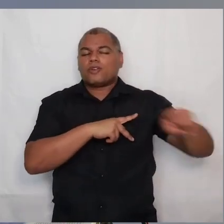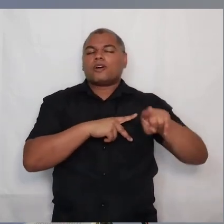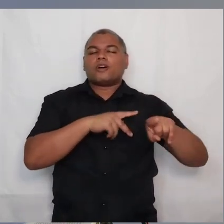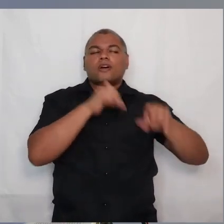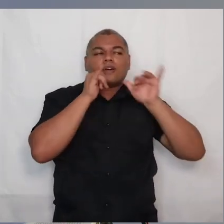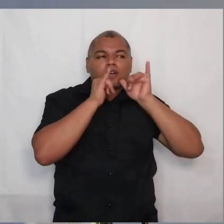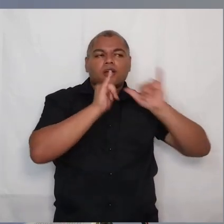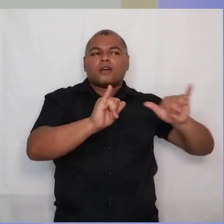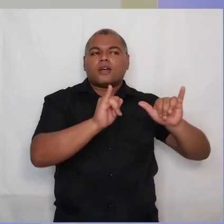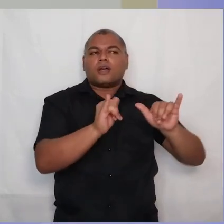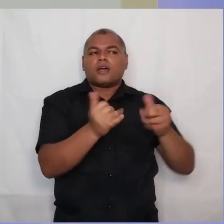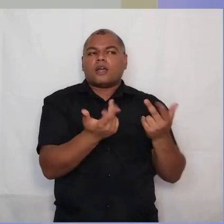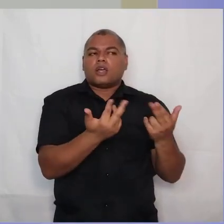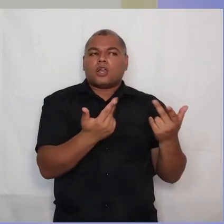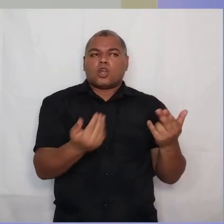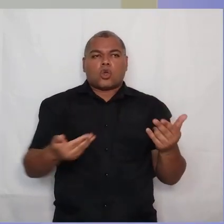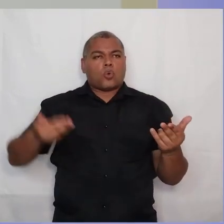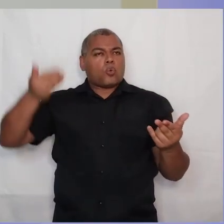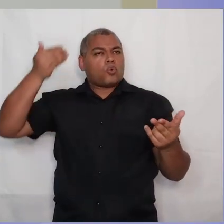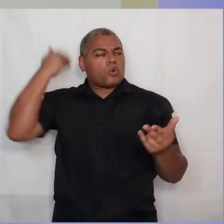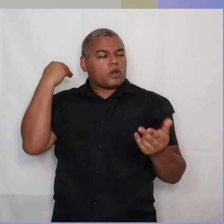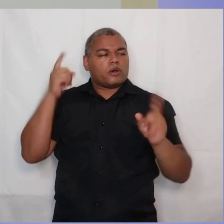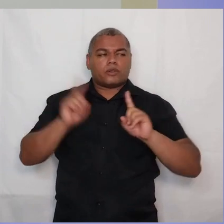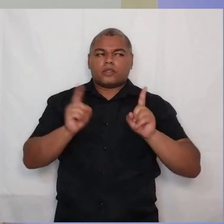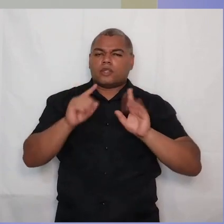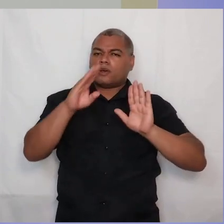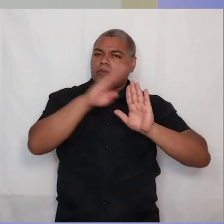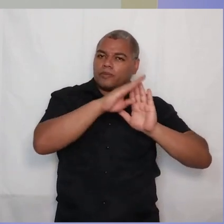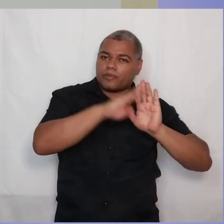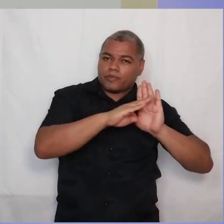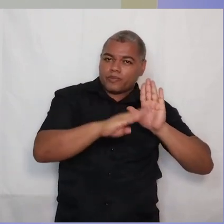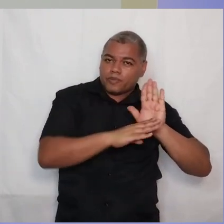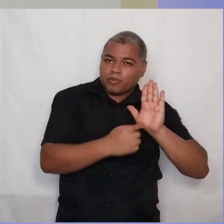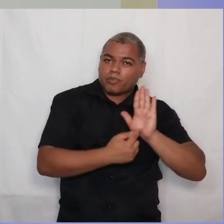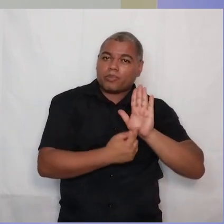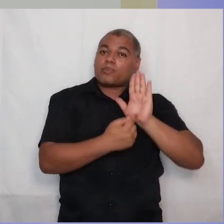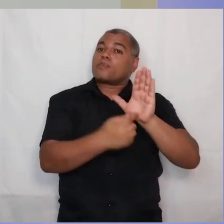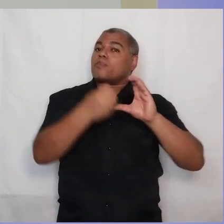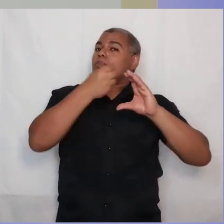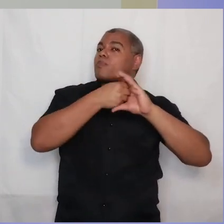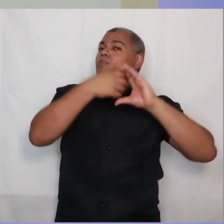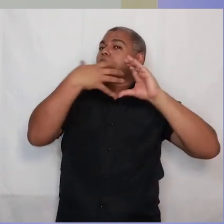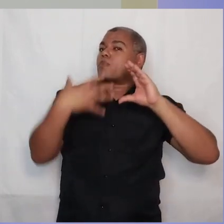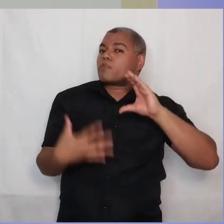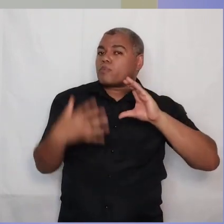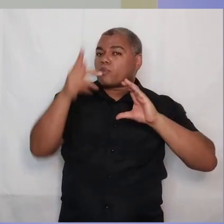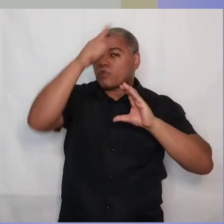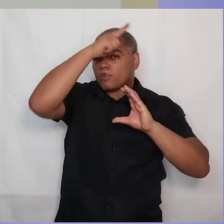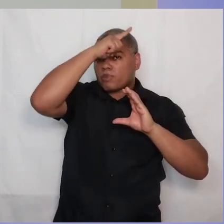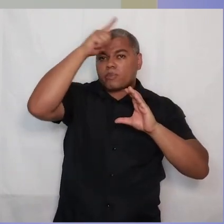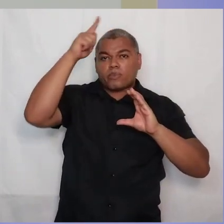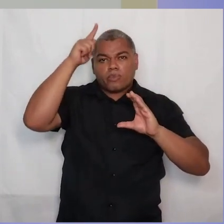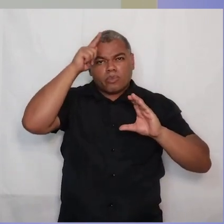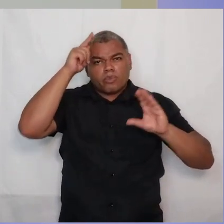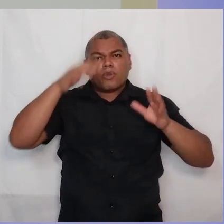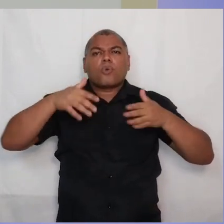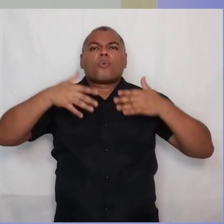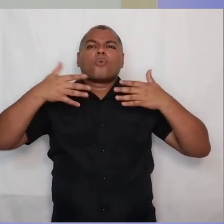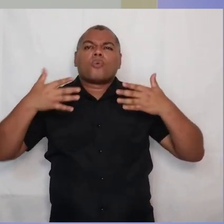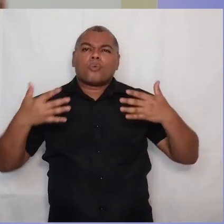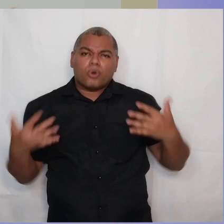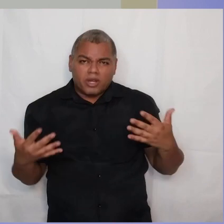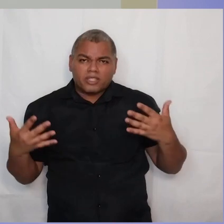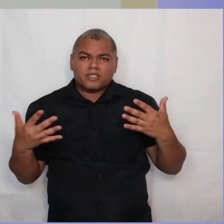como os gentios. E aí vejam a lista que Paulo apresenta. Quais são as características de um ímpio? Características de um gentil?